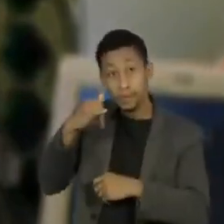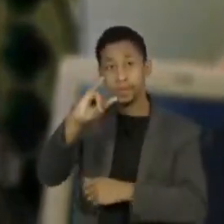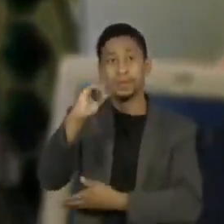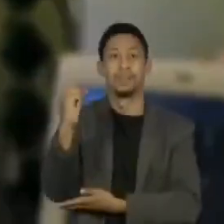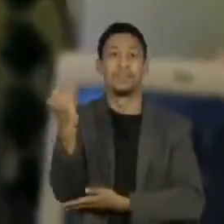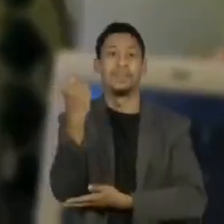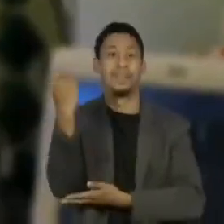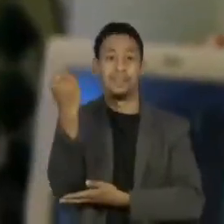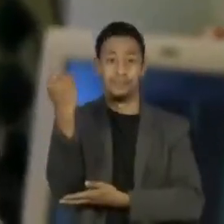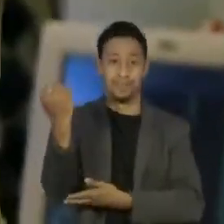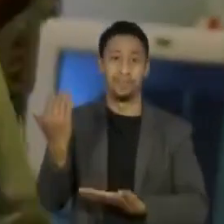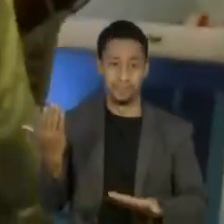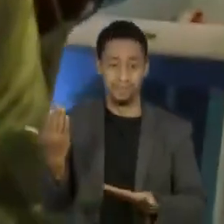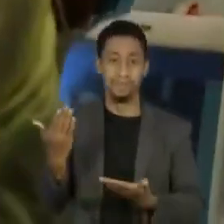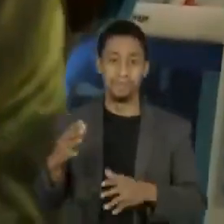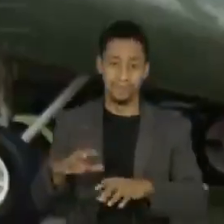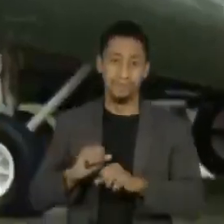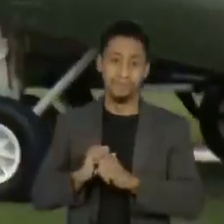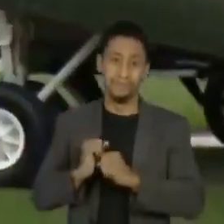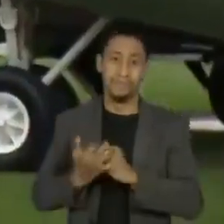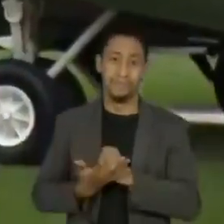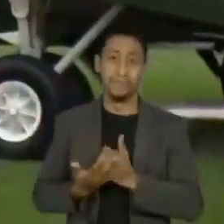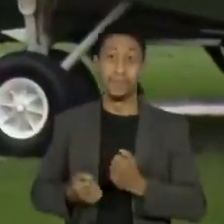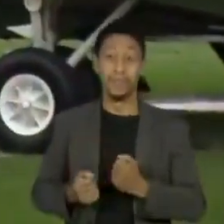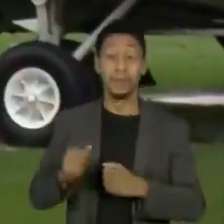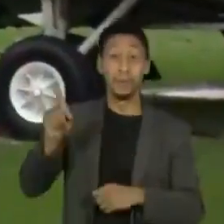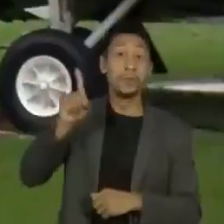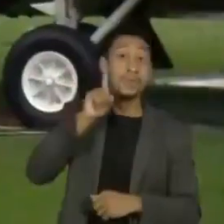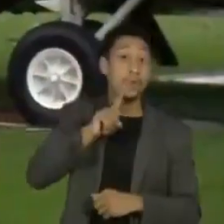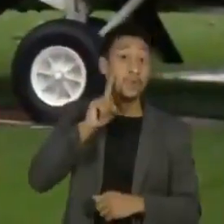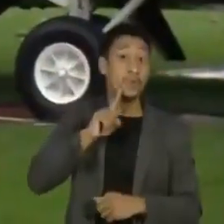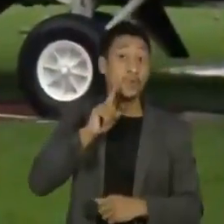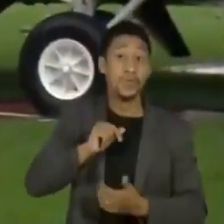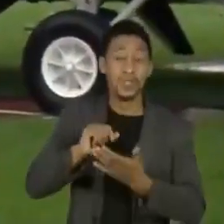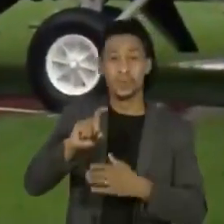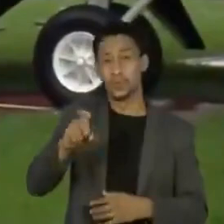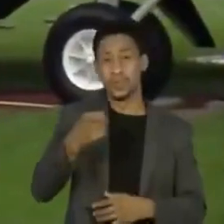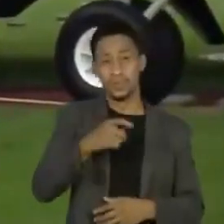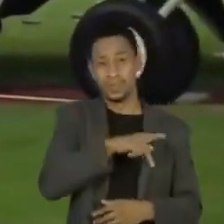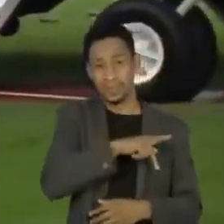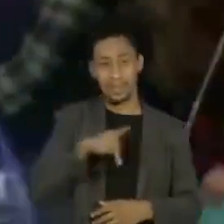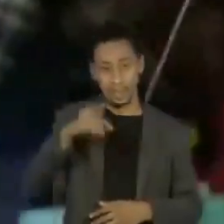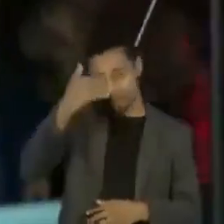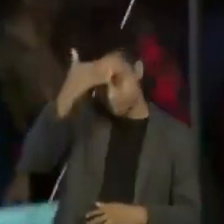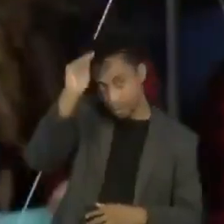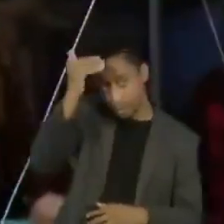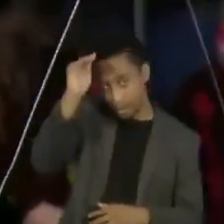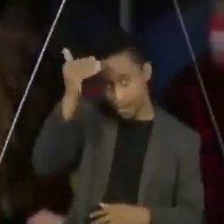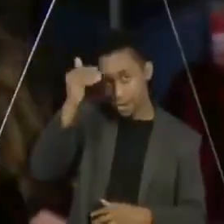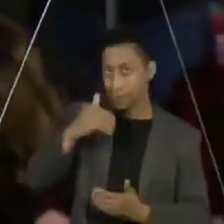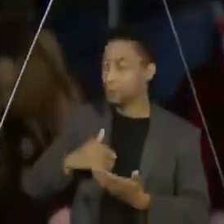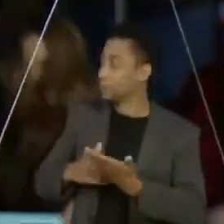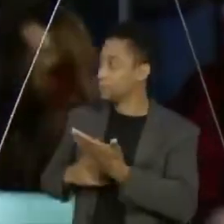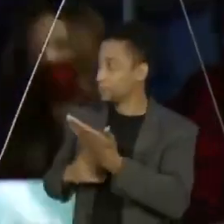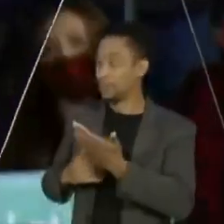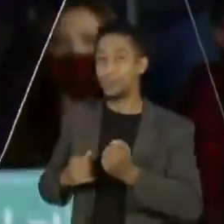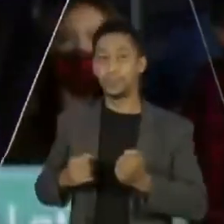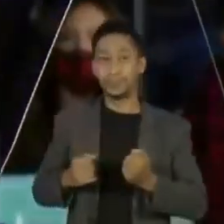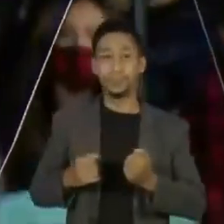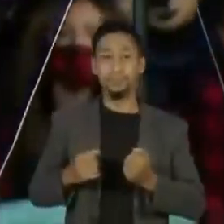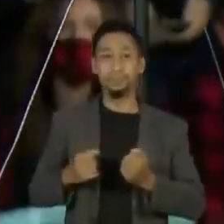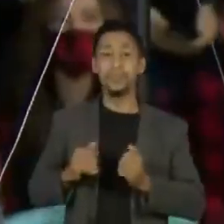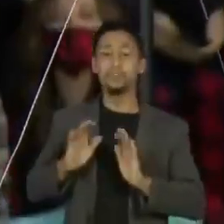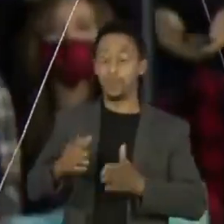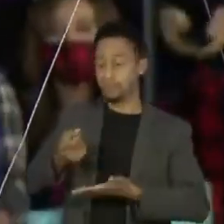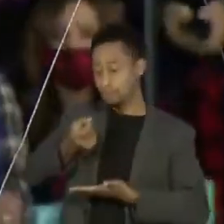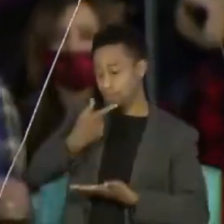evolução da forma grave da doença. Nos Estados Unidos, o ex-presidente Donald Trump recebeu este tipo de remédio